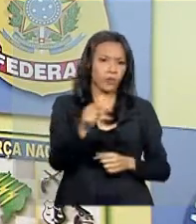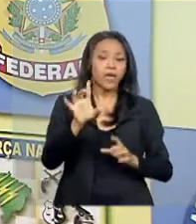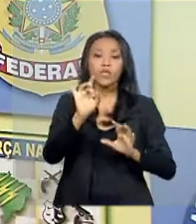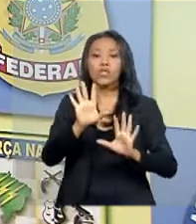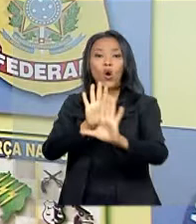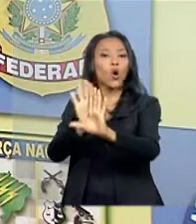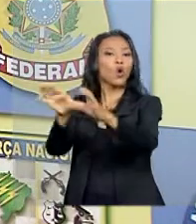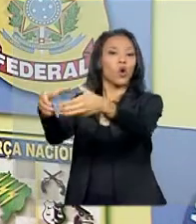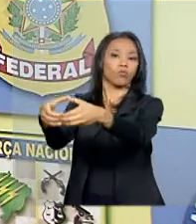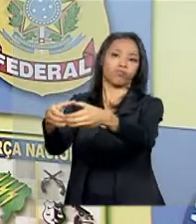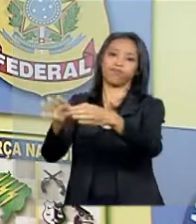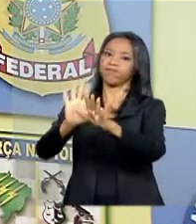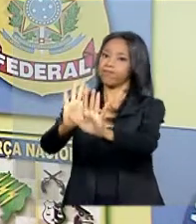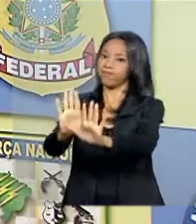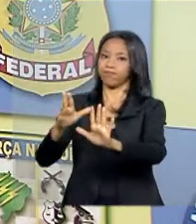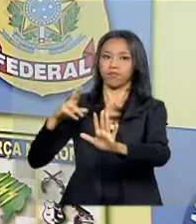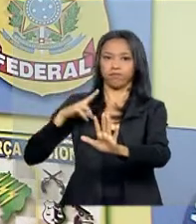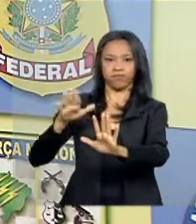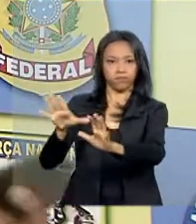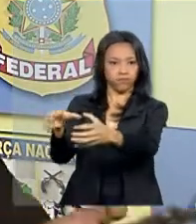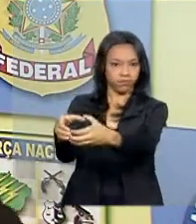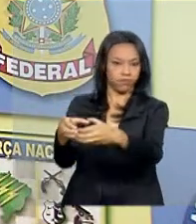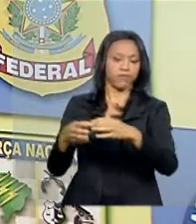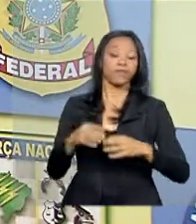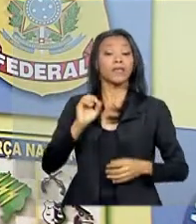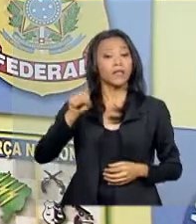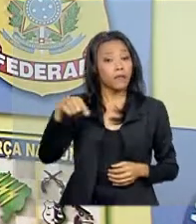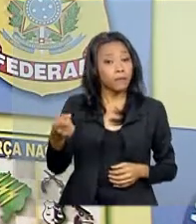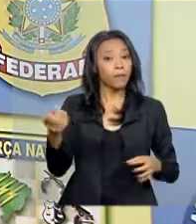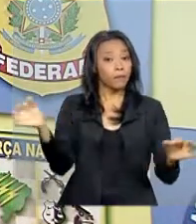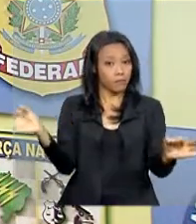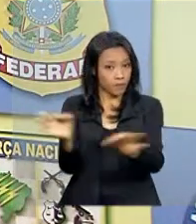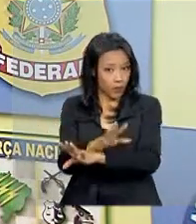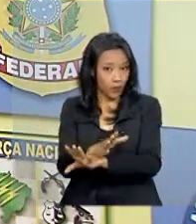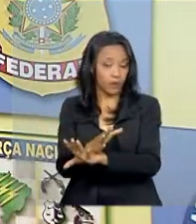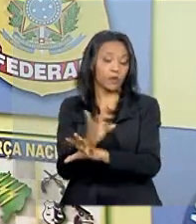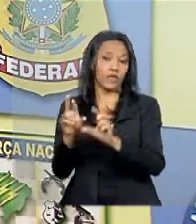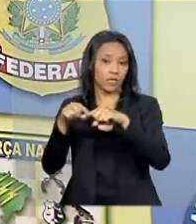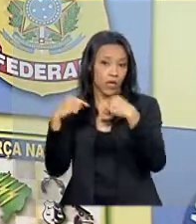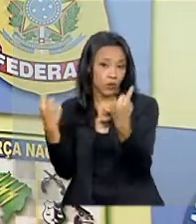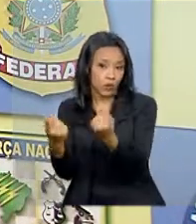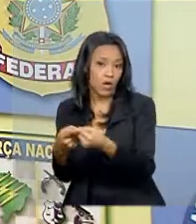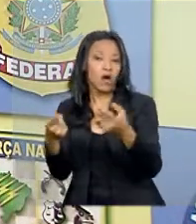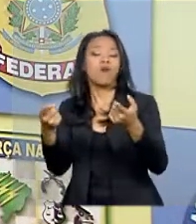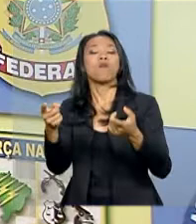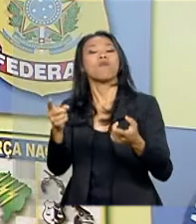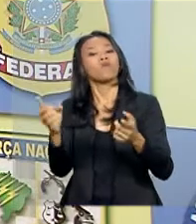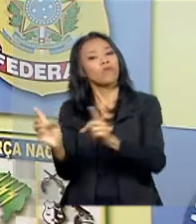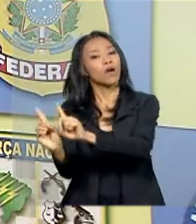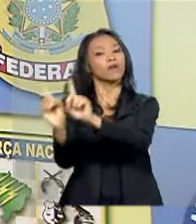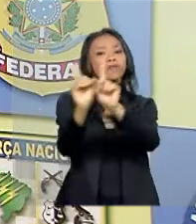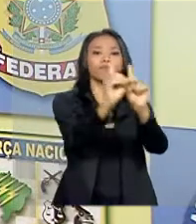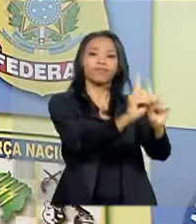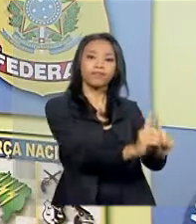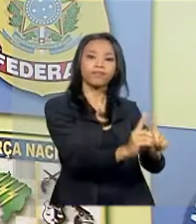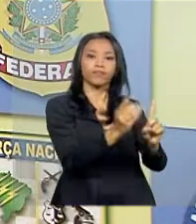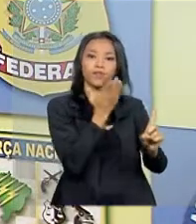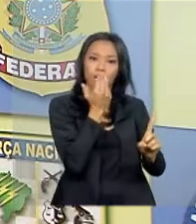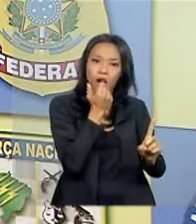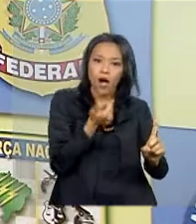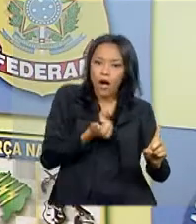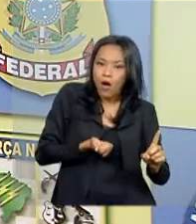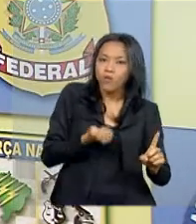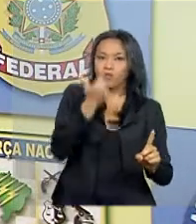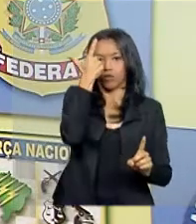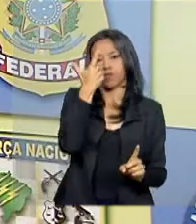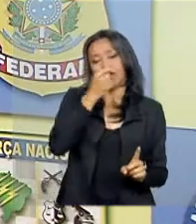reunião fechada. Depois dessa reunião, o presidente Michel Temer vai almoçar com o general Braga Neto e só depois